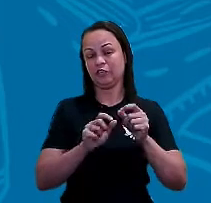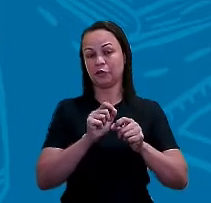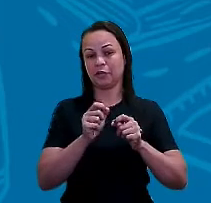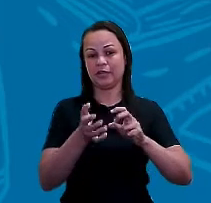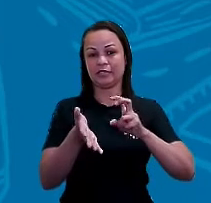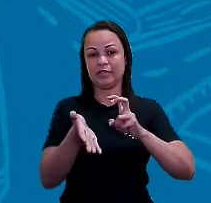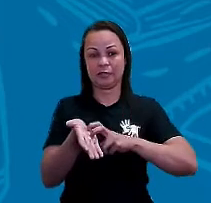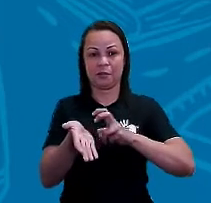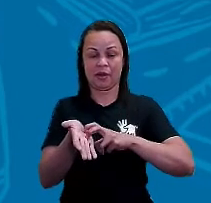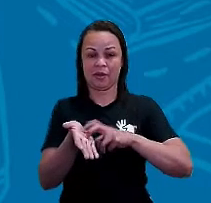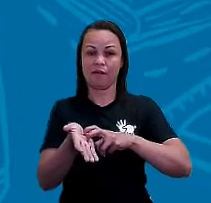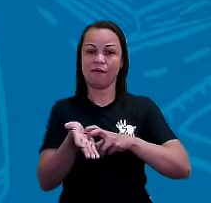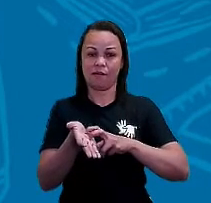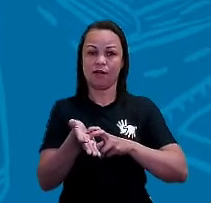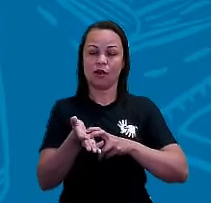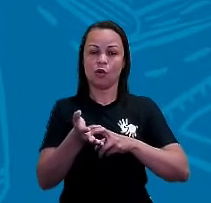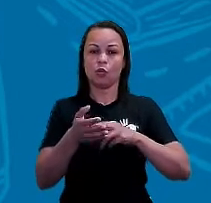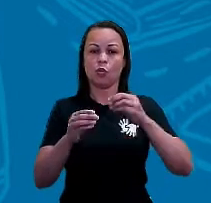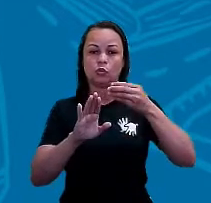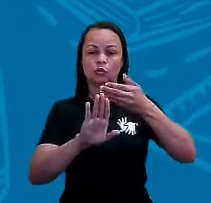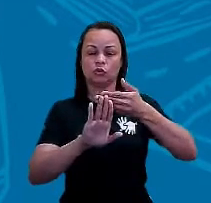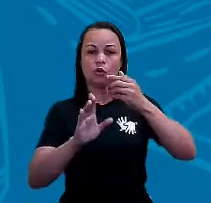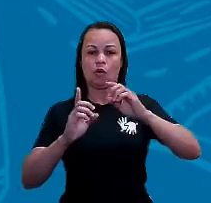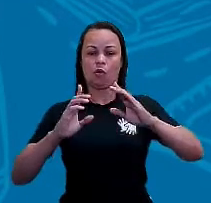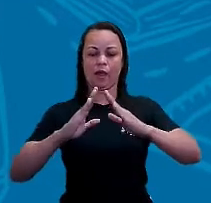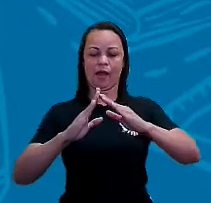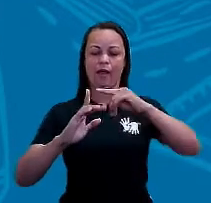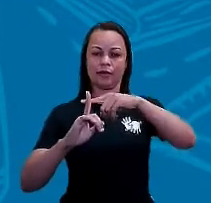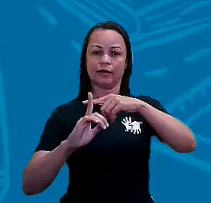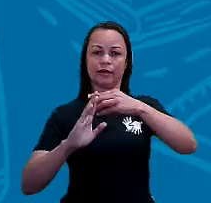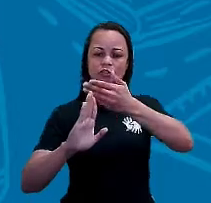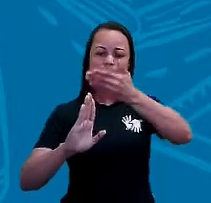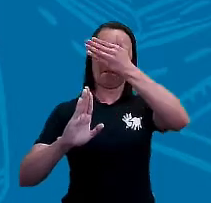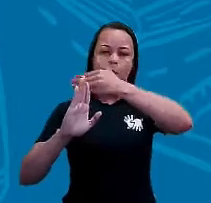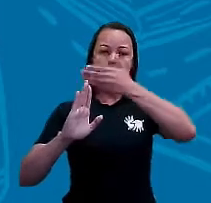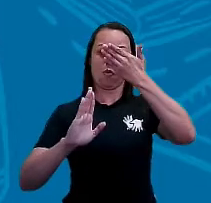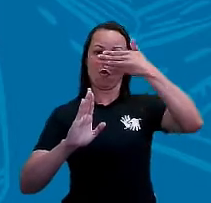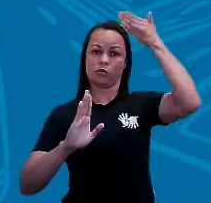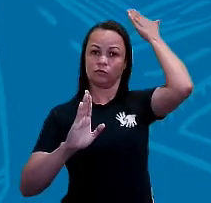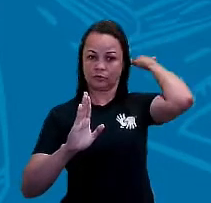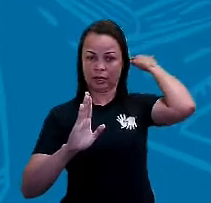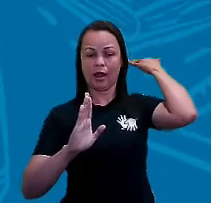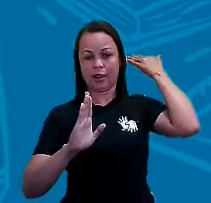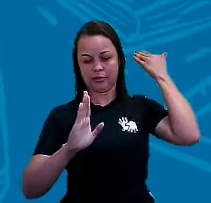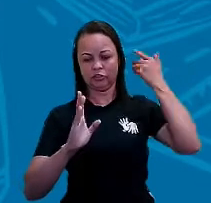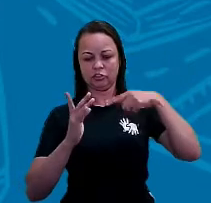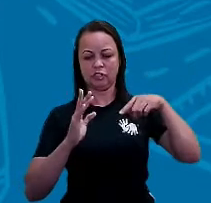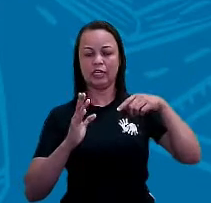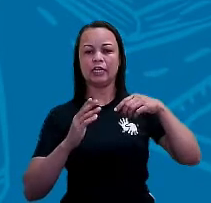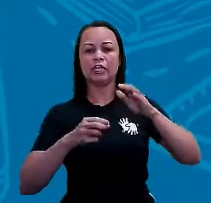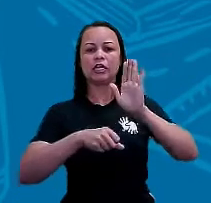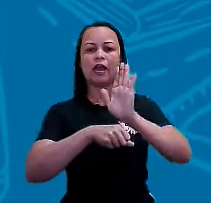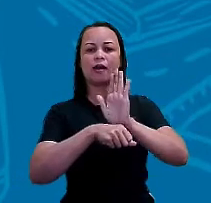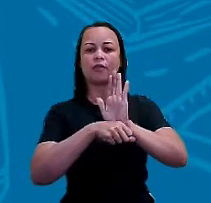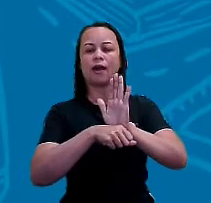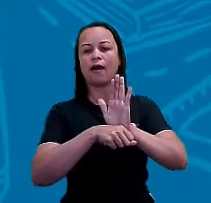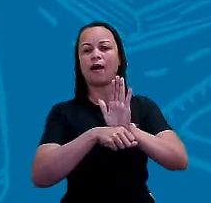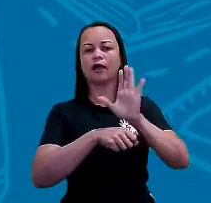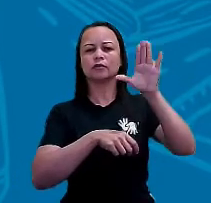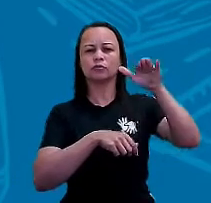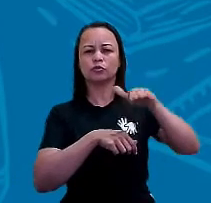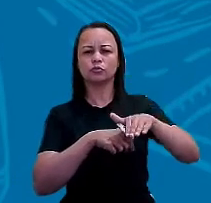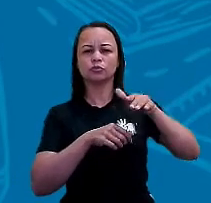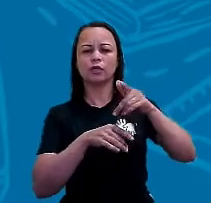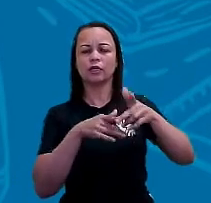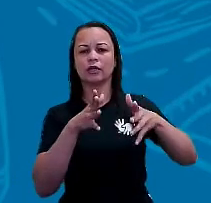cedinho, o sol nasce por trás da igreja, né, da Matriz de Santo Antão e ao final da tarde ele se põe, né, na